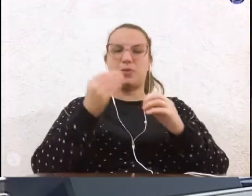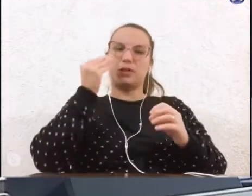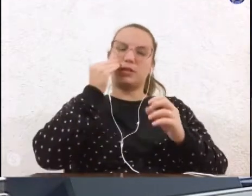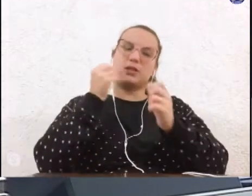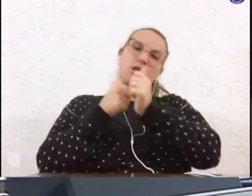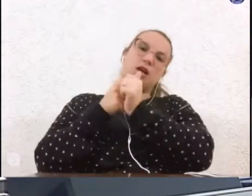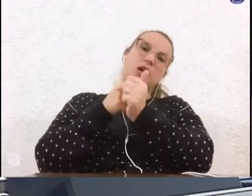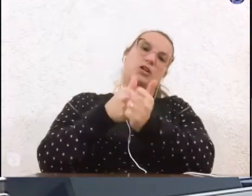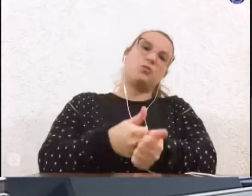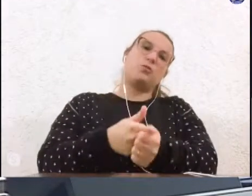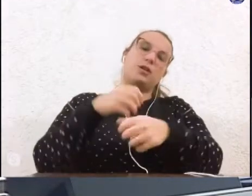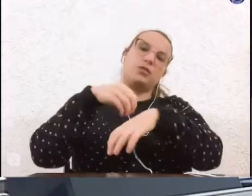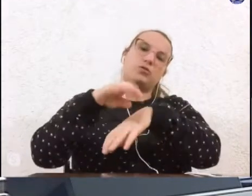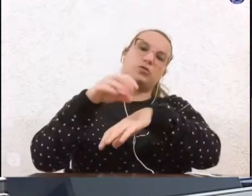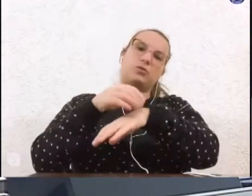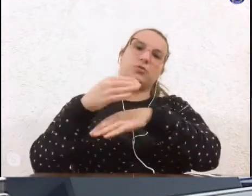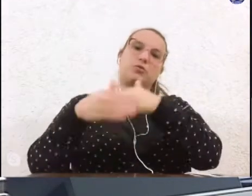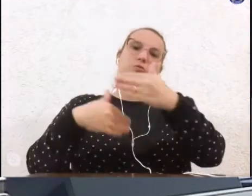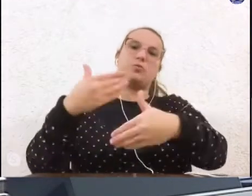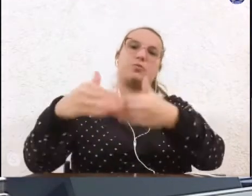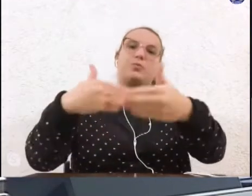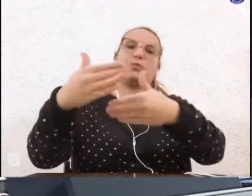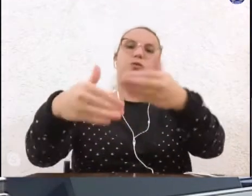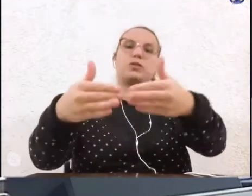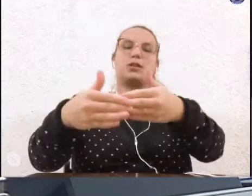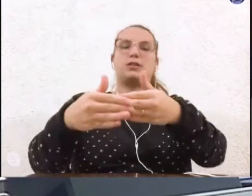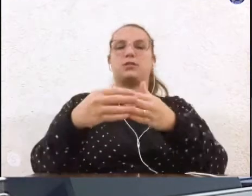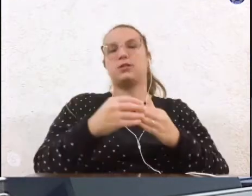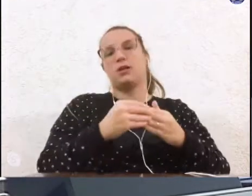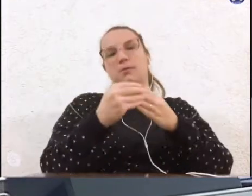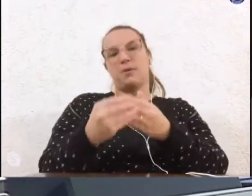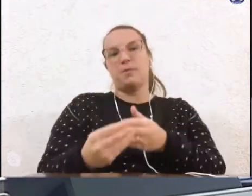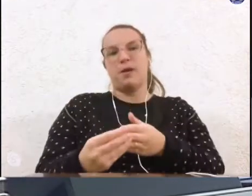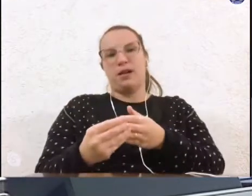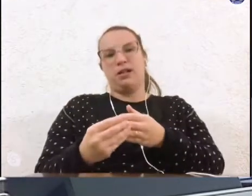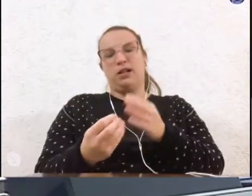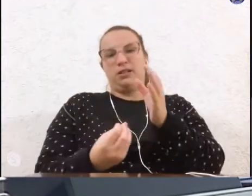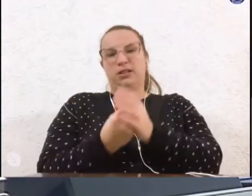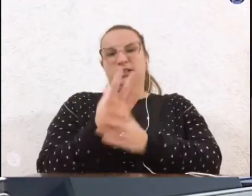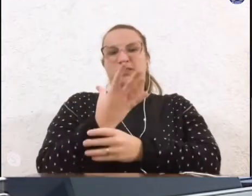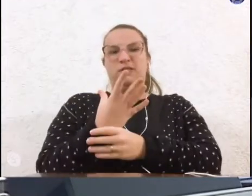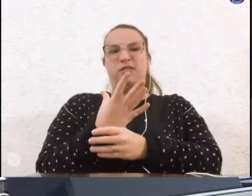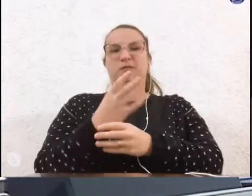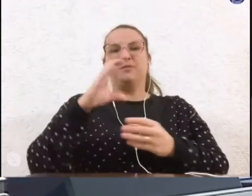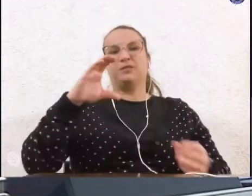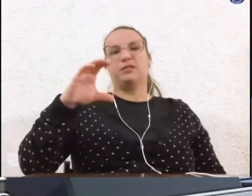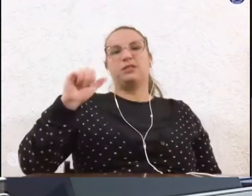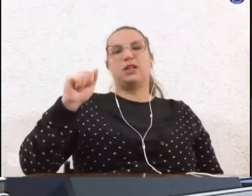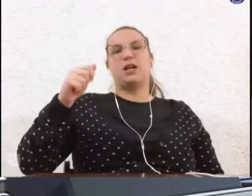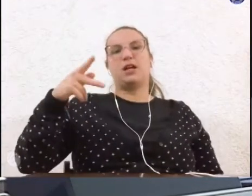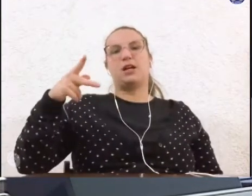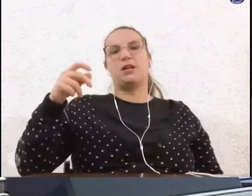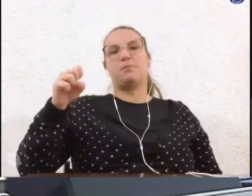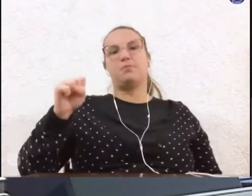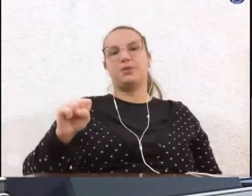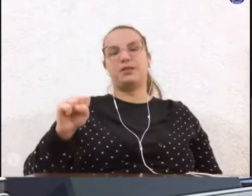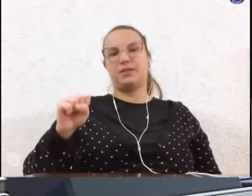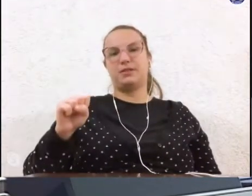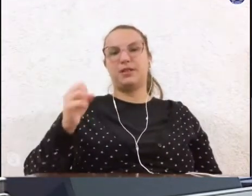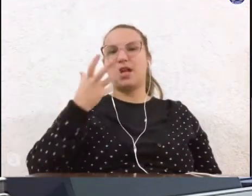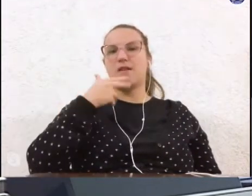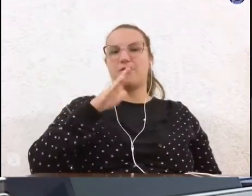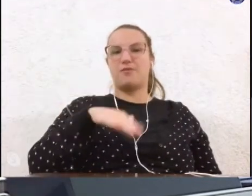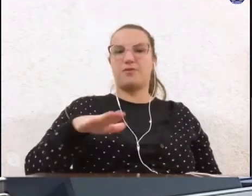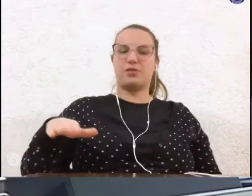contribuir nos processos e encaminhamentos de implantação do CAPS infantil, nos termos das